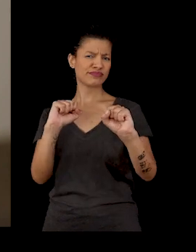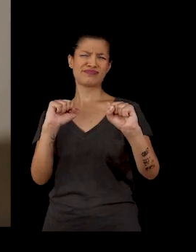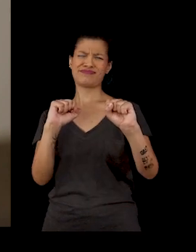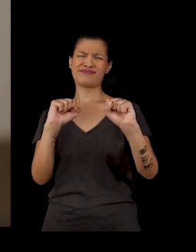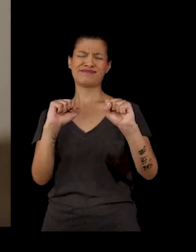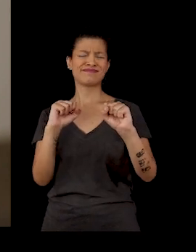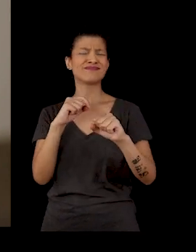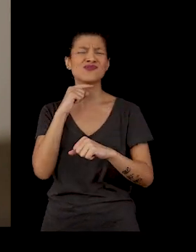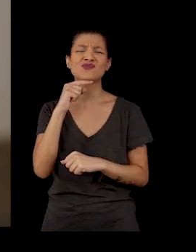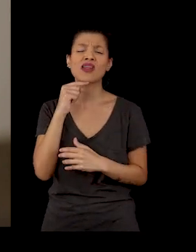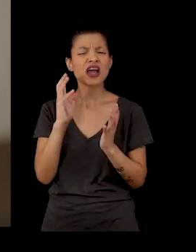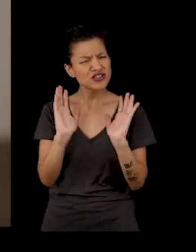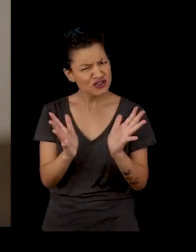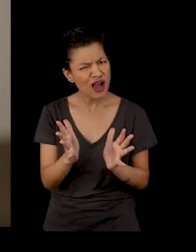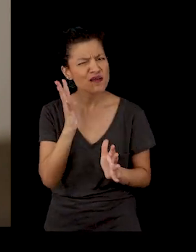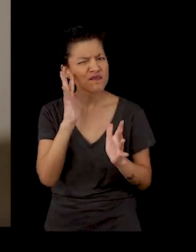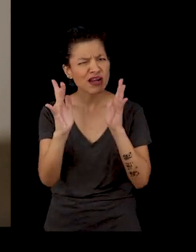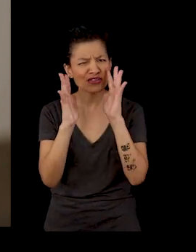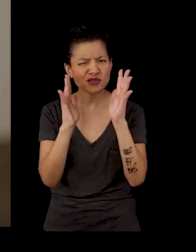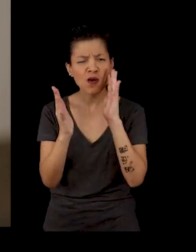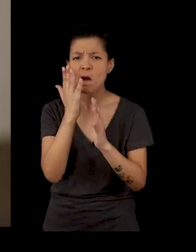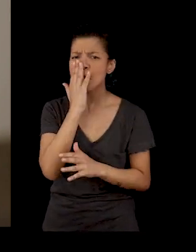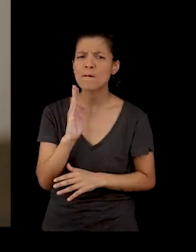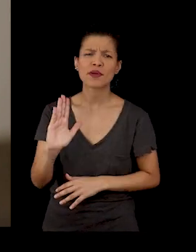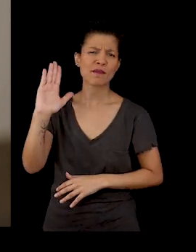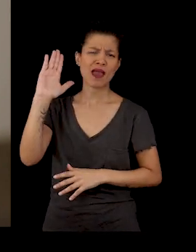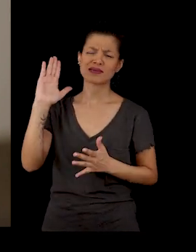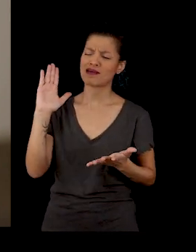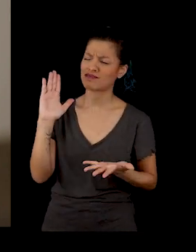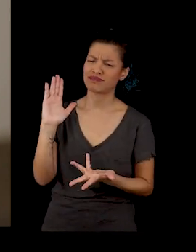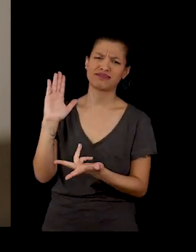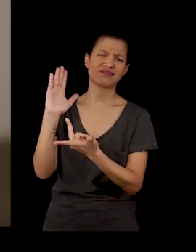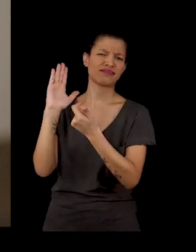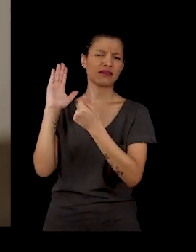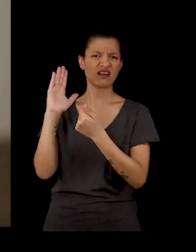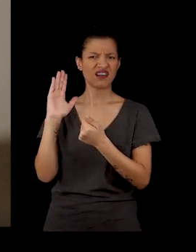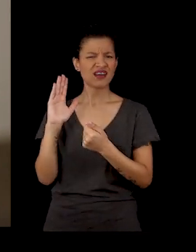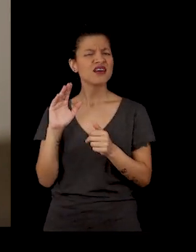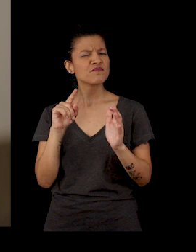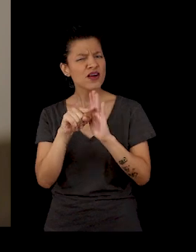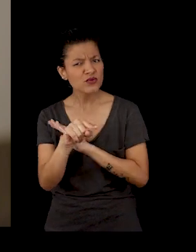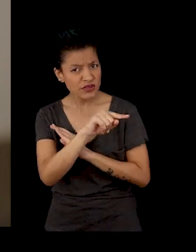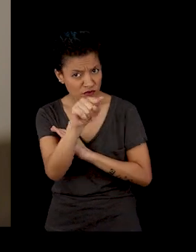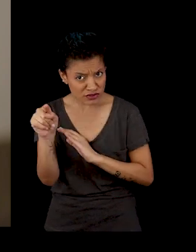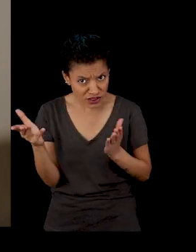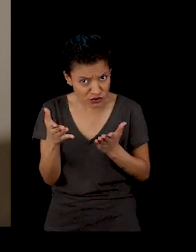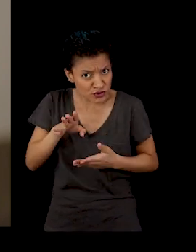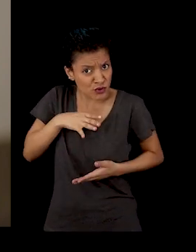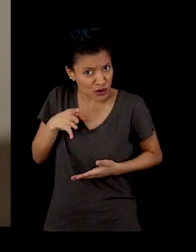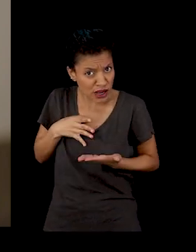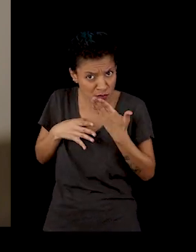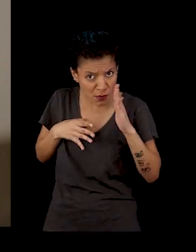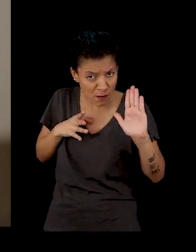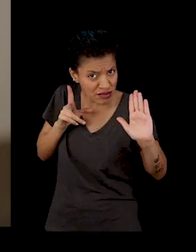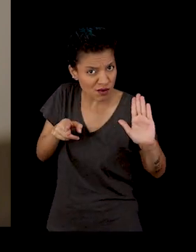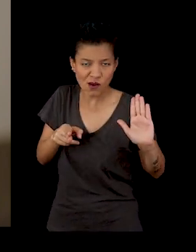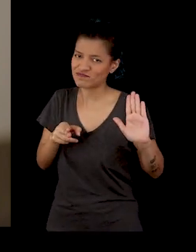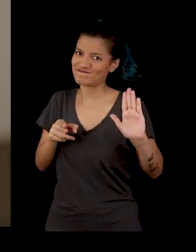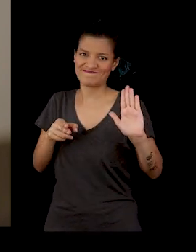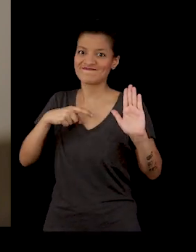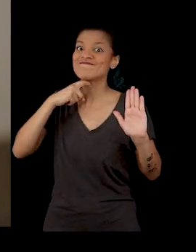Você já pensou que beleza essa promessa dele? Quem de nós faria essa promessa hoje?